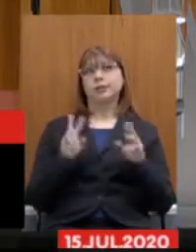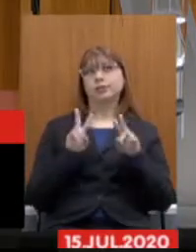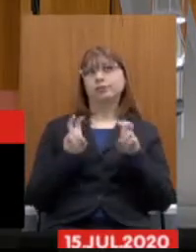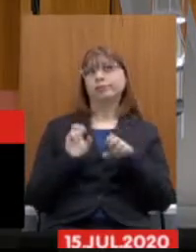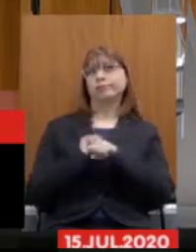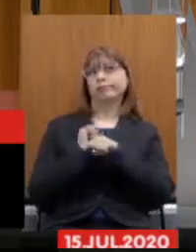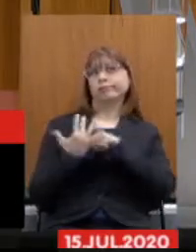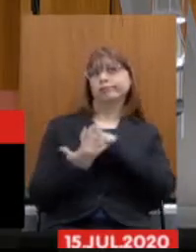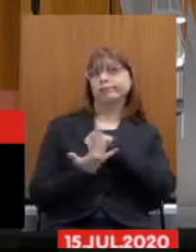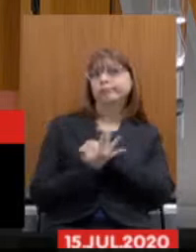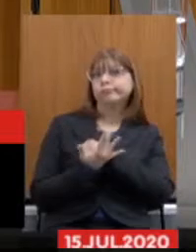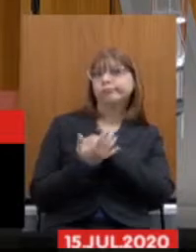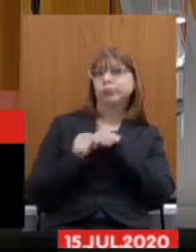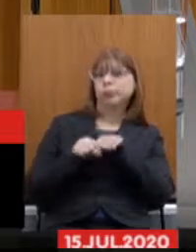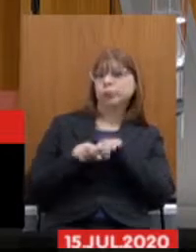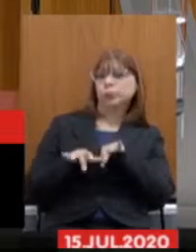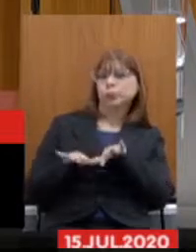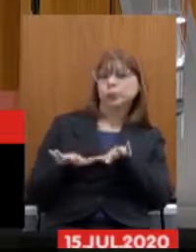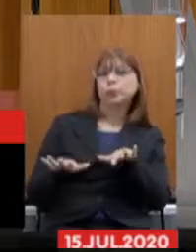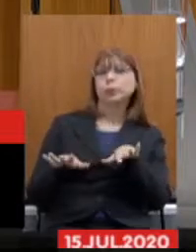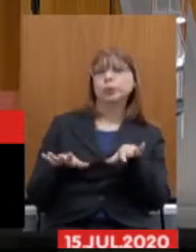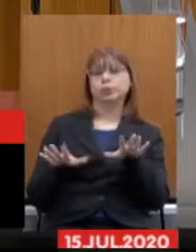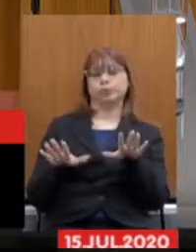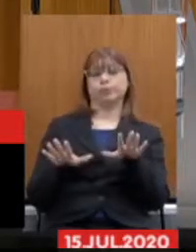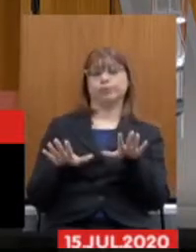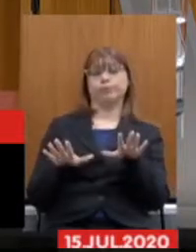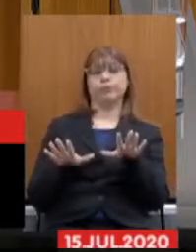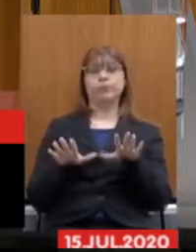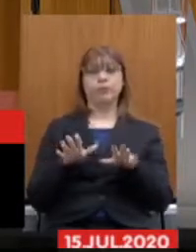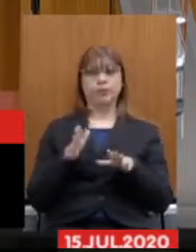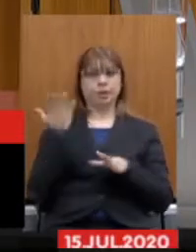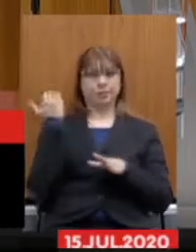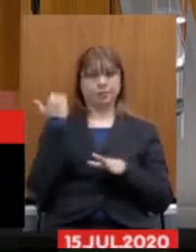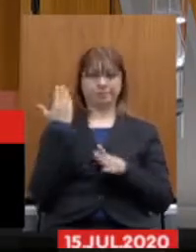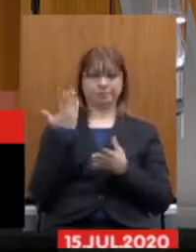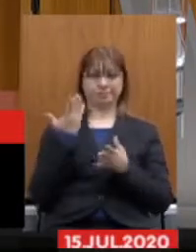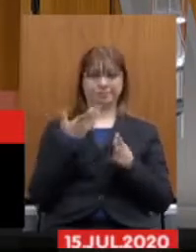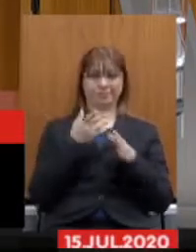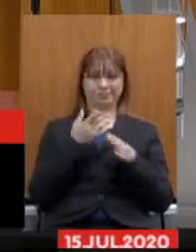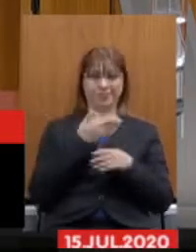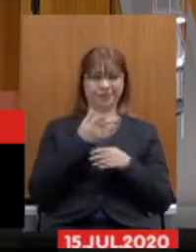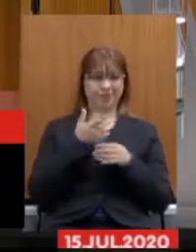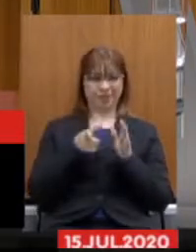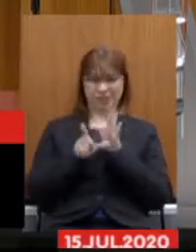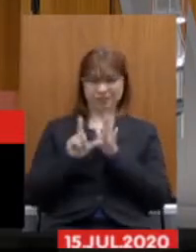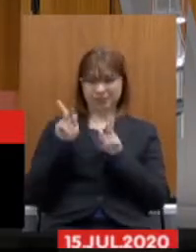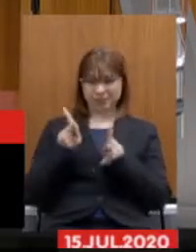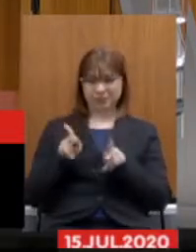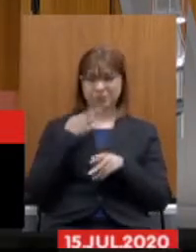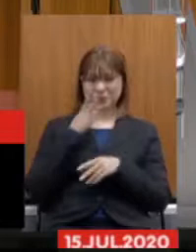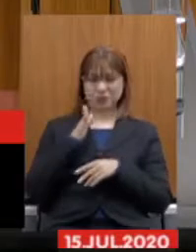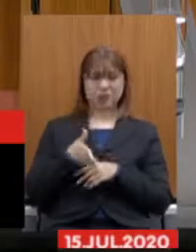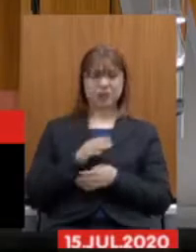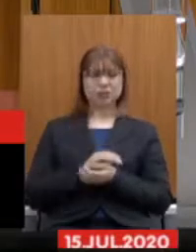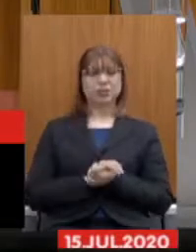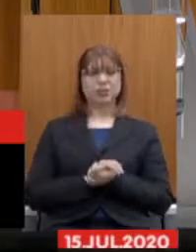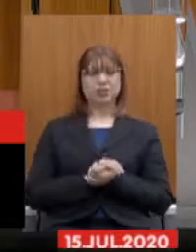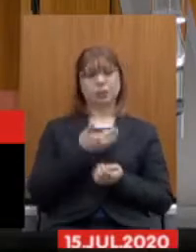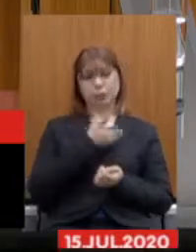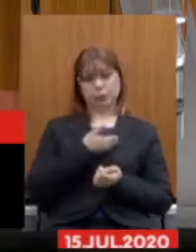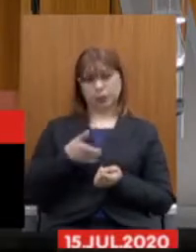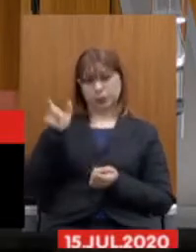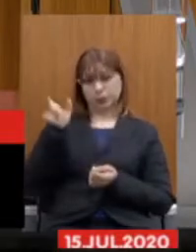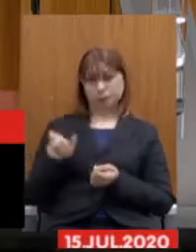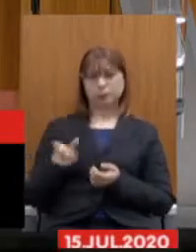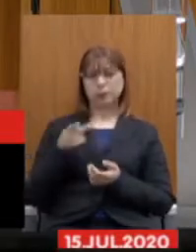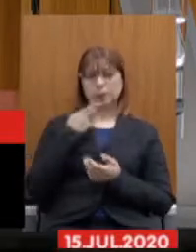e ao contrário do que o governador falou muitos aqui já falaram muito bem que ele se sentiu que é